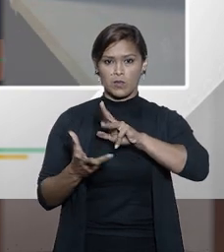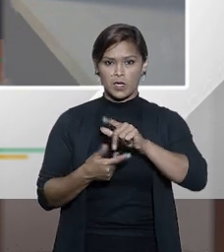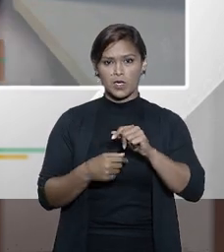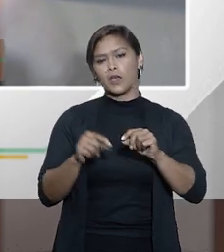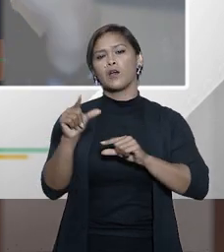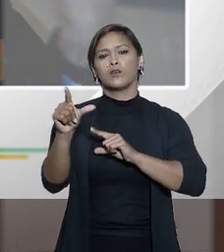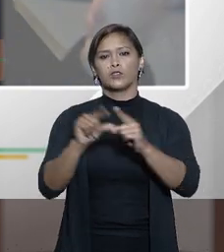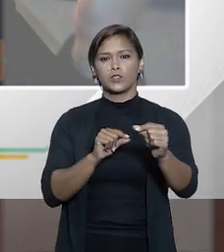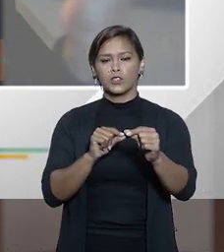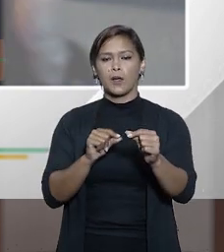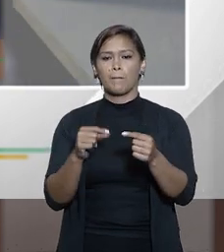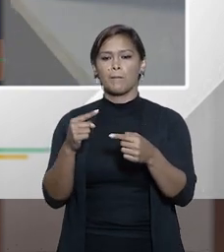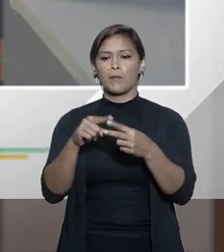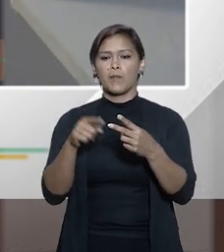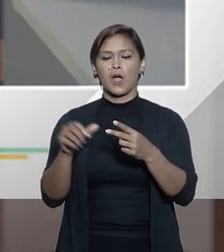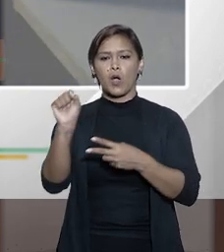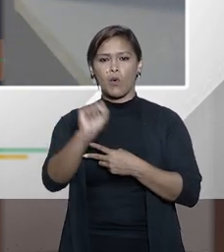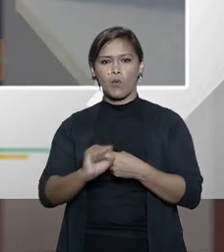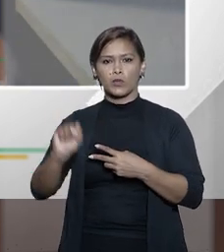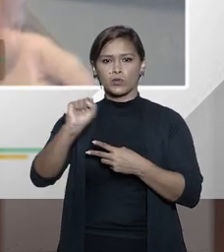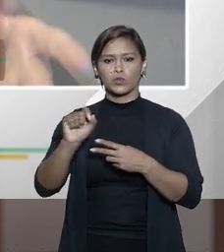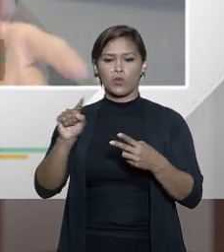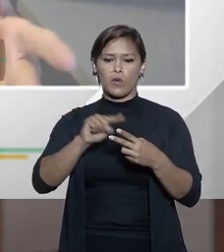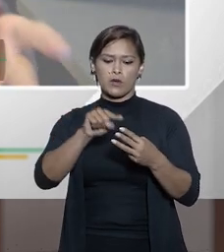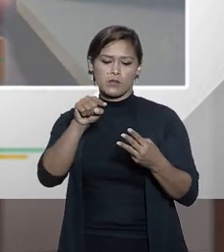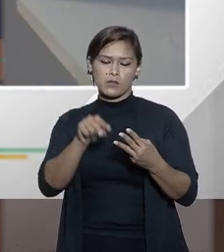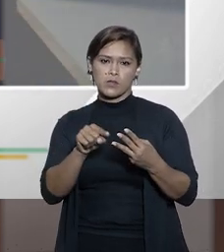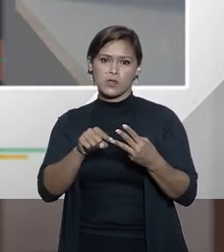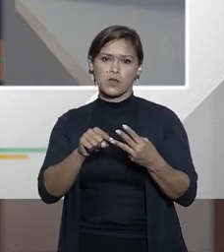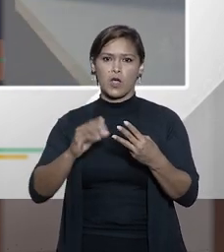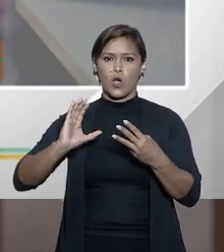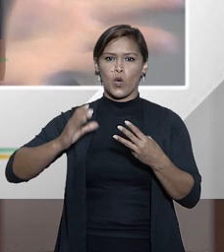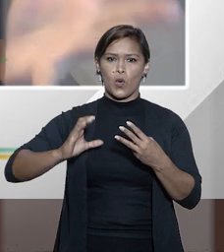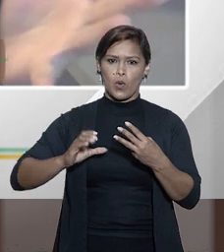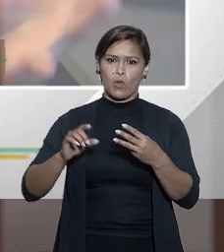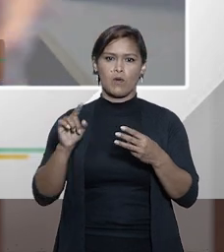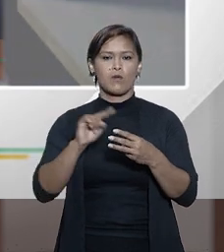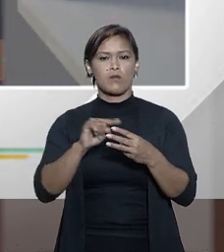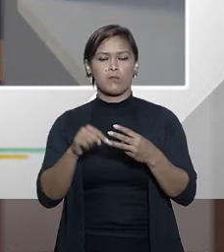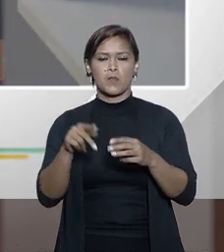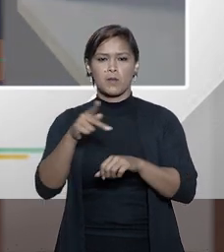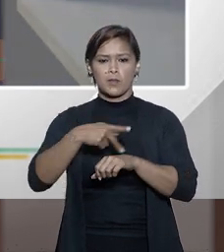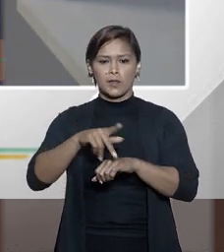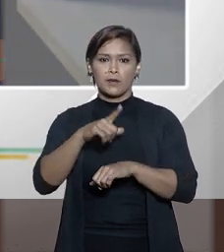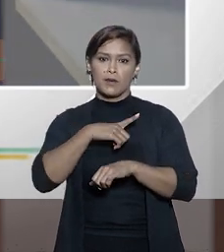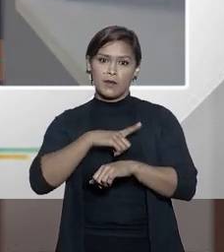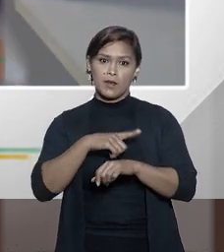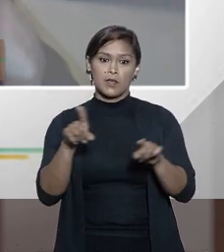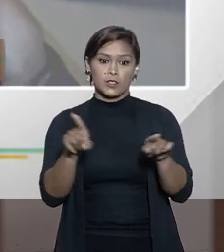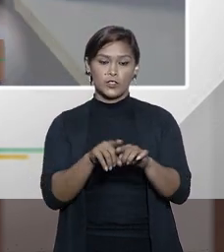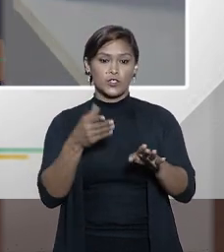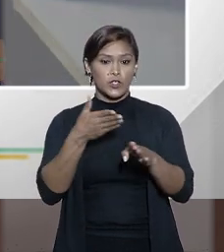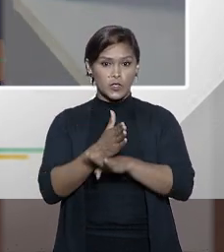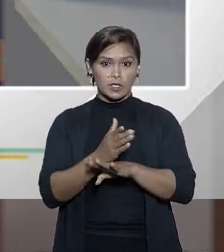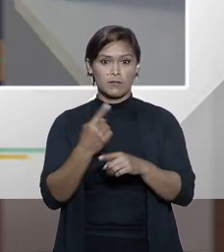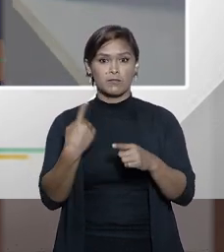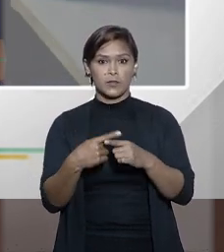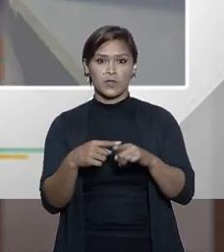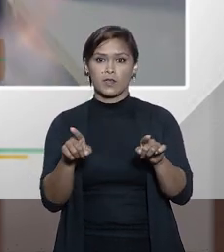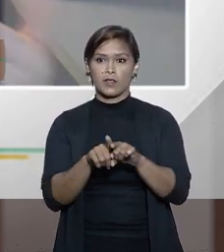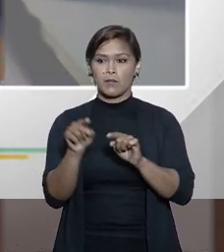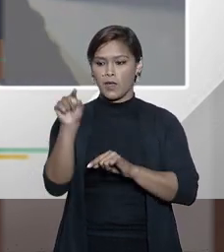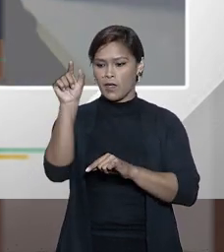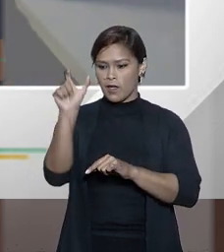como o Japão ou como a Suécia ou como a Colômbia haveremos de reconhecê-las porque se não